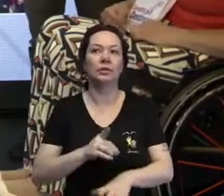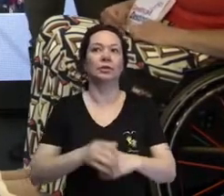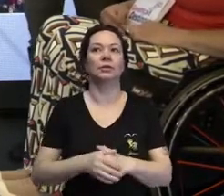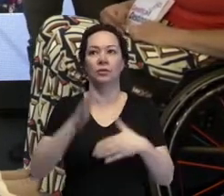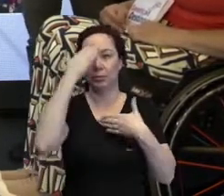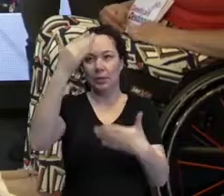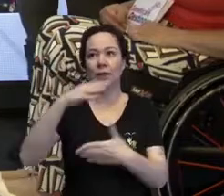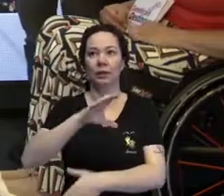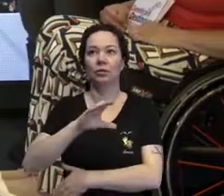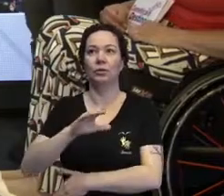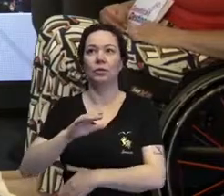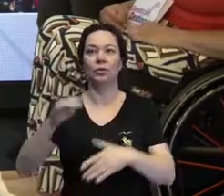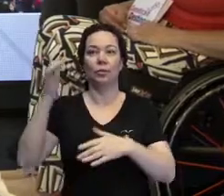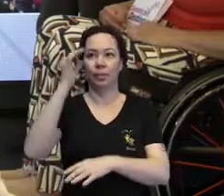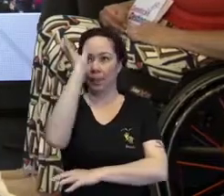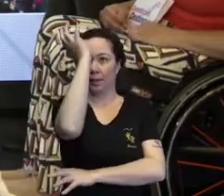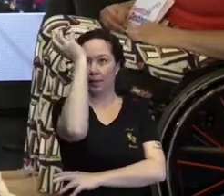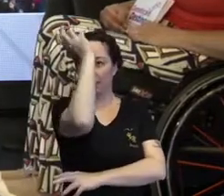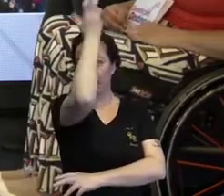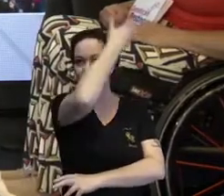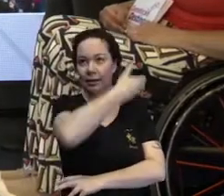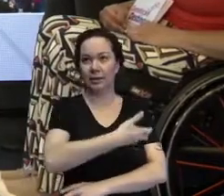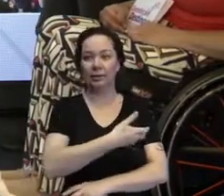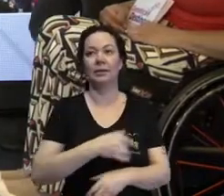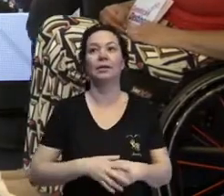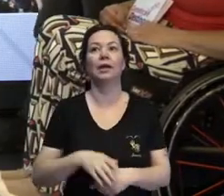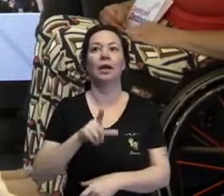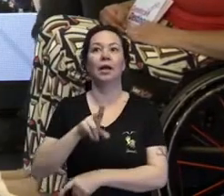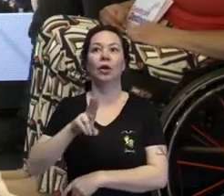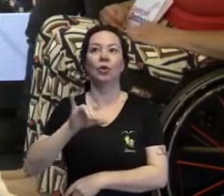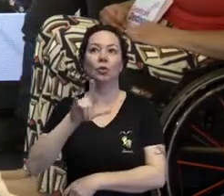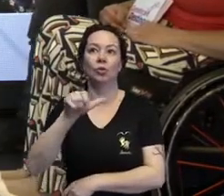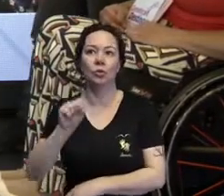Obrigado, Catarina. Luísa, bem-vinda! Obrigada.